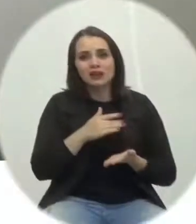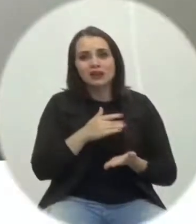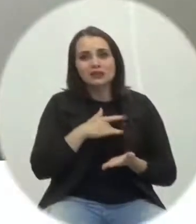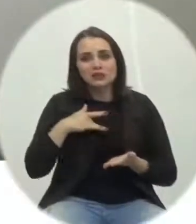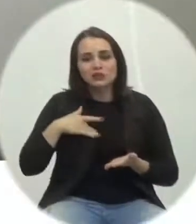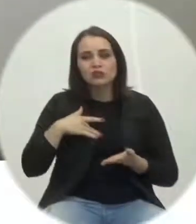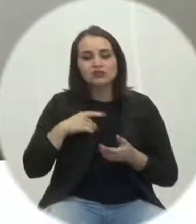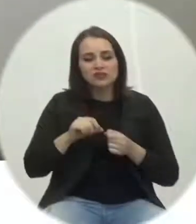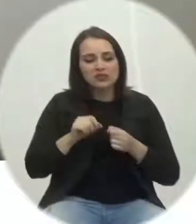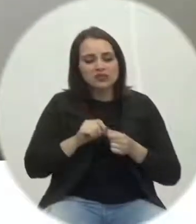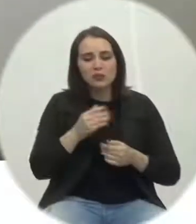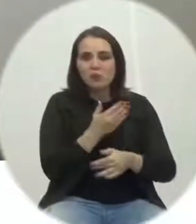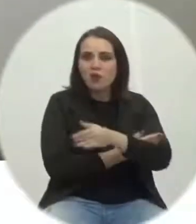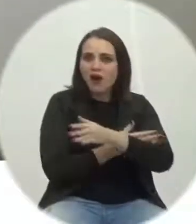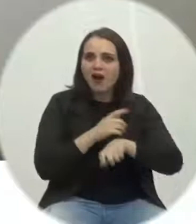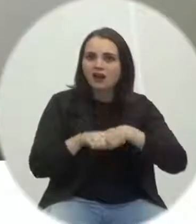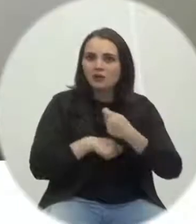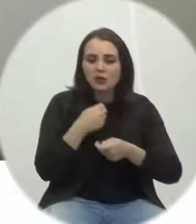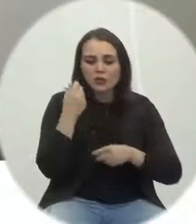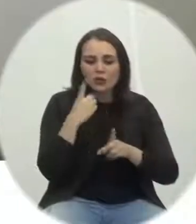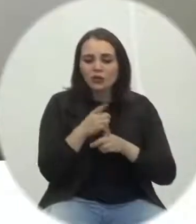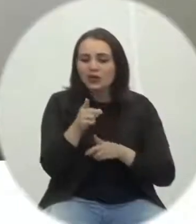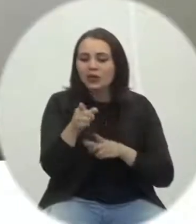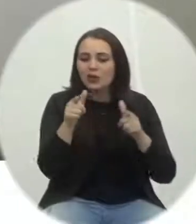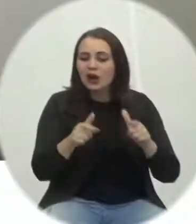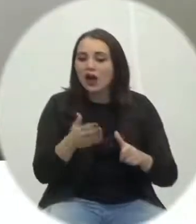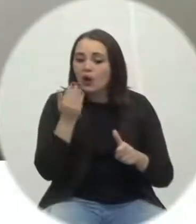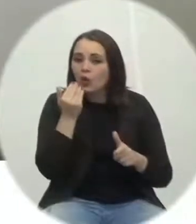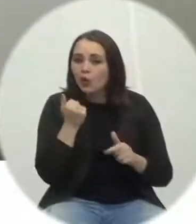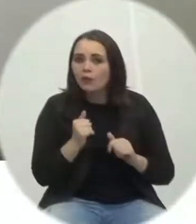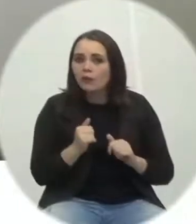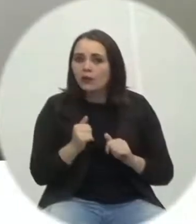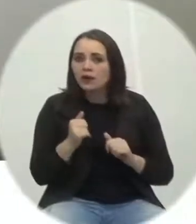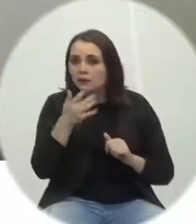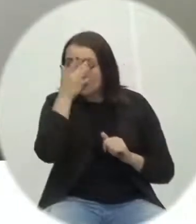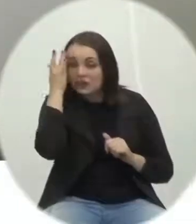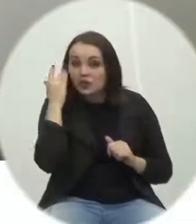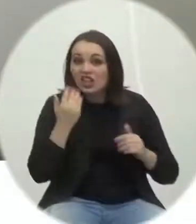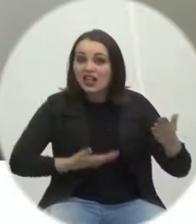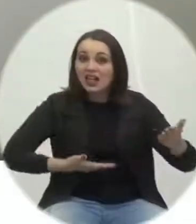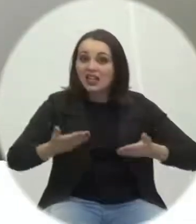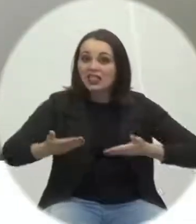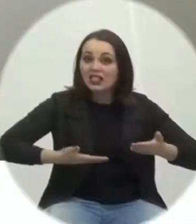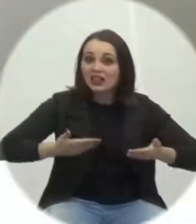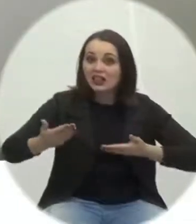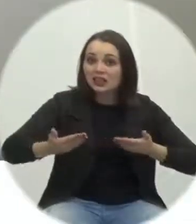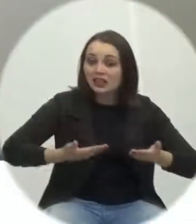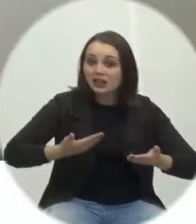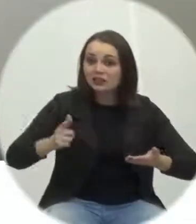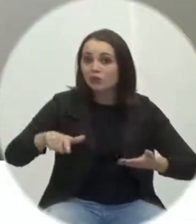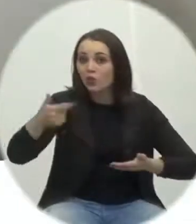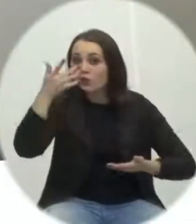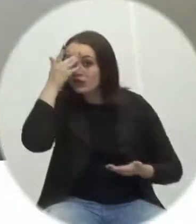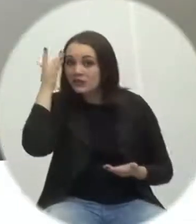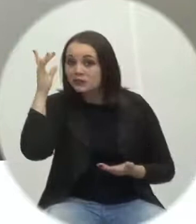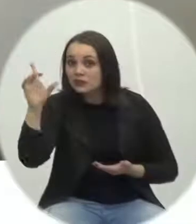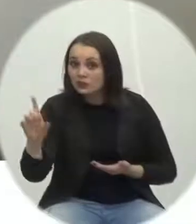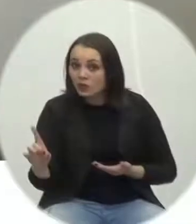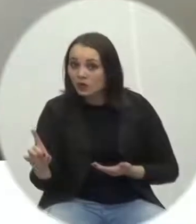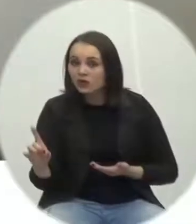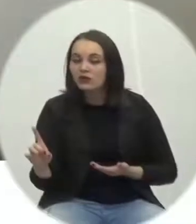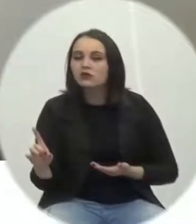porque encontrei lá no refeitório pessoas que deveriam estar atendendo ali a demanda, que eram